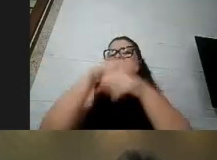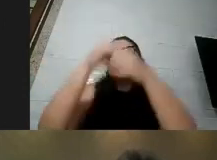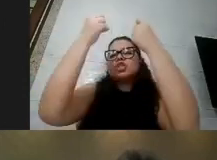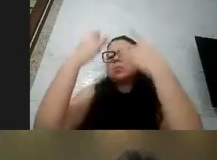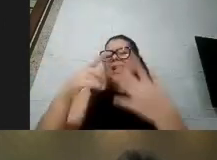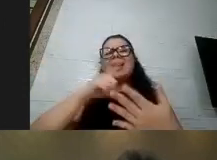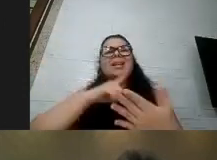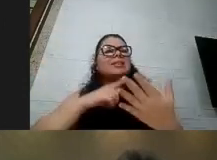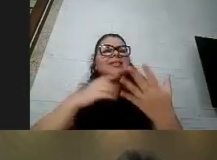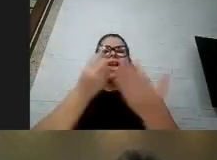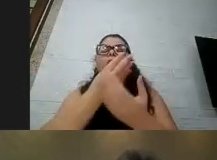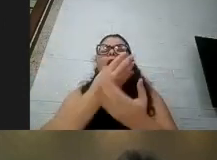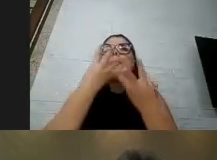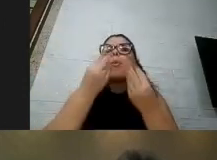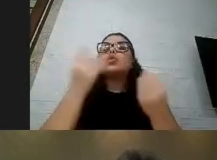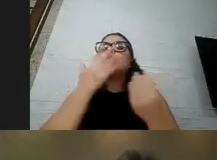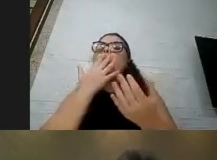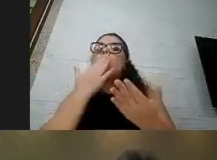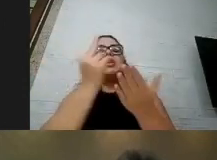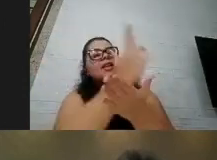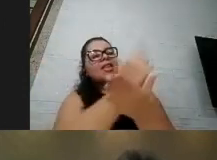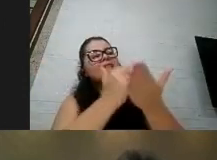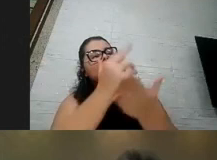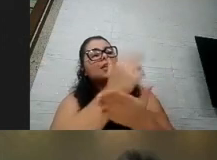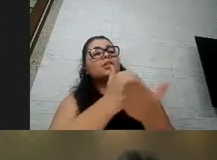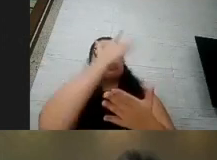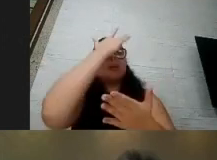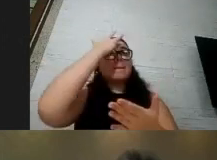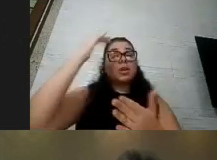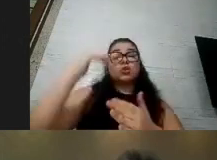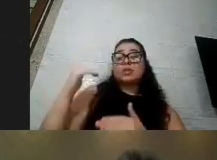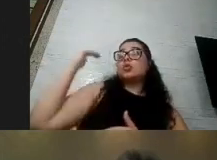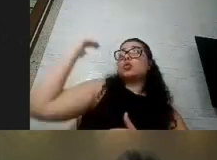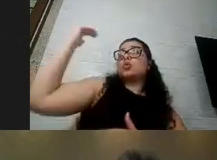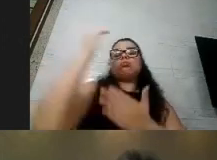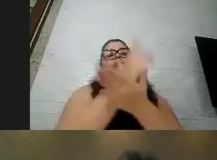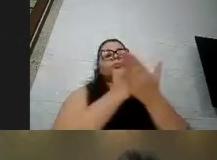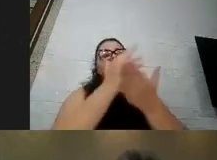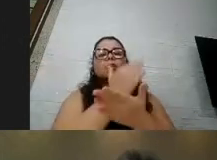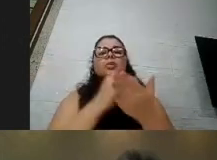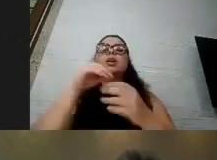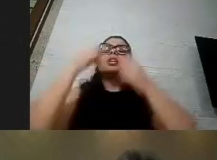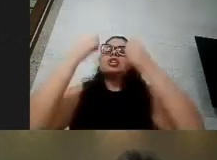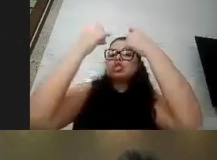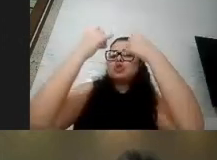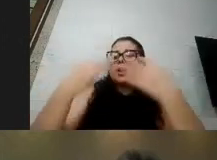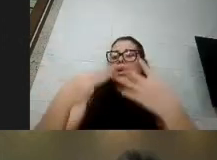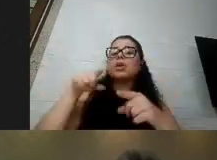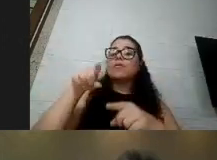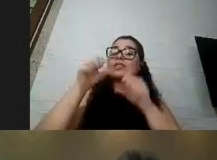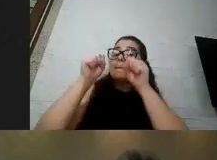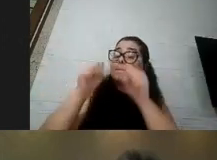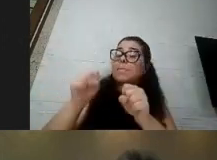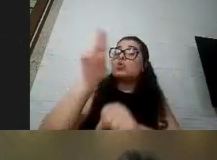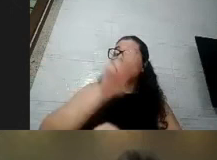com ilustrações e com ilustrações de pessoas adultas eu acho que é bastante adequada para essa